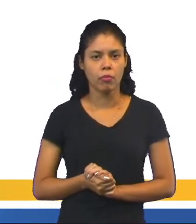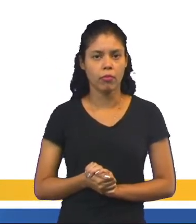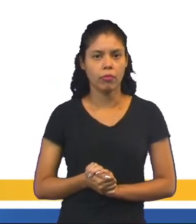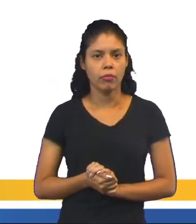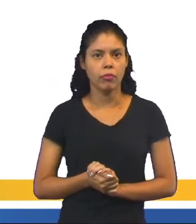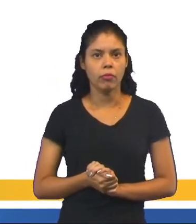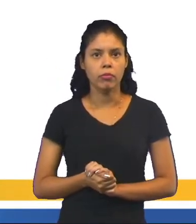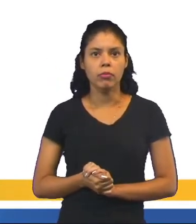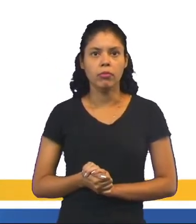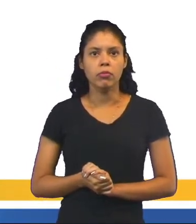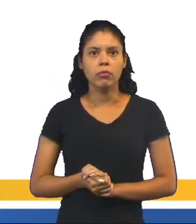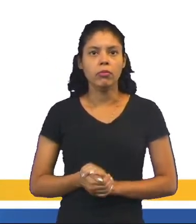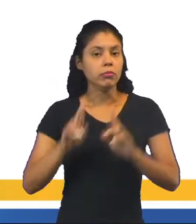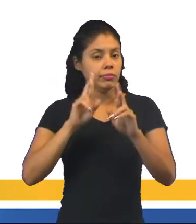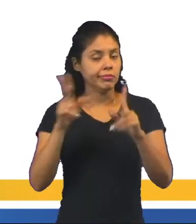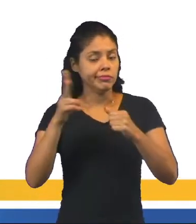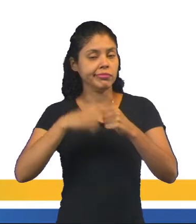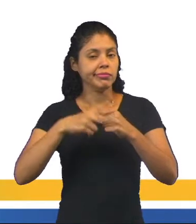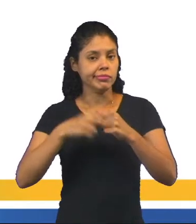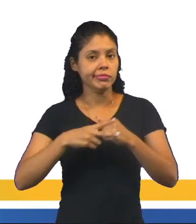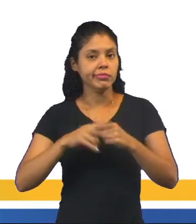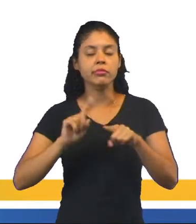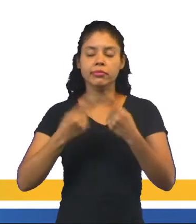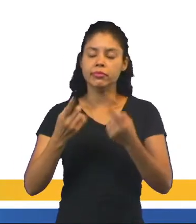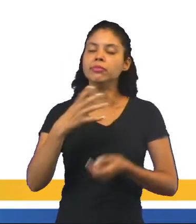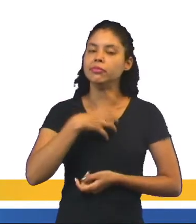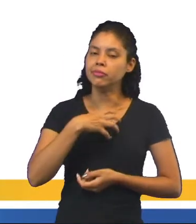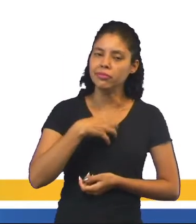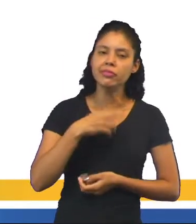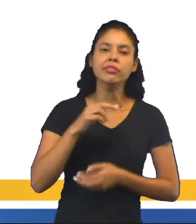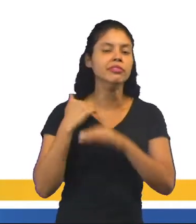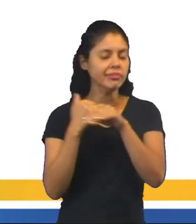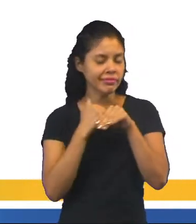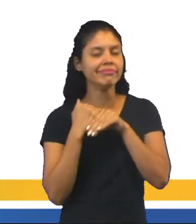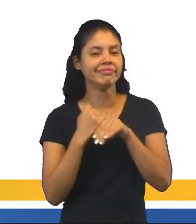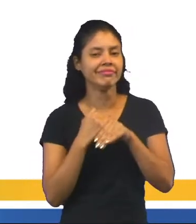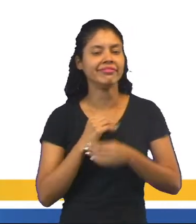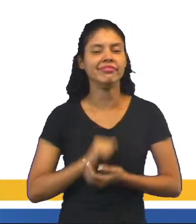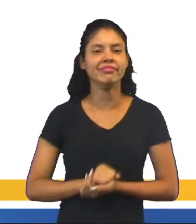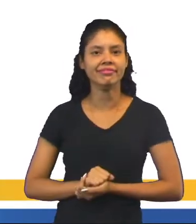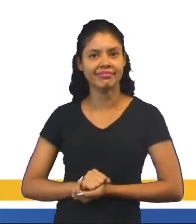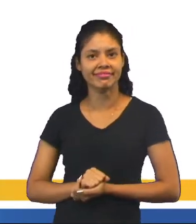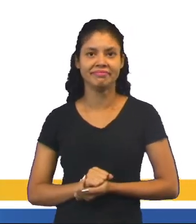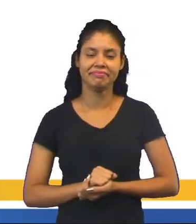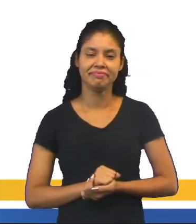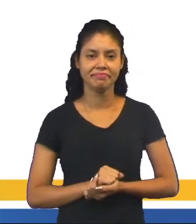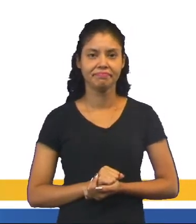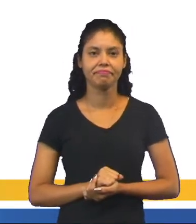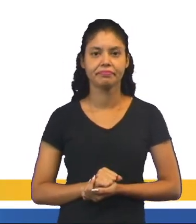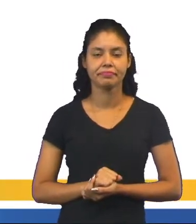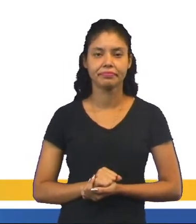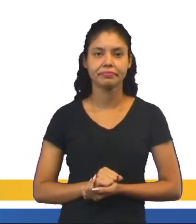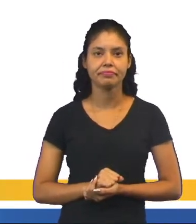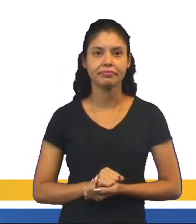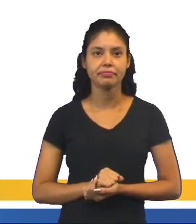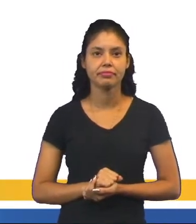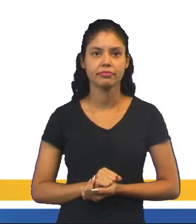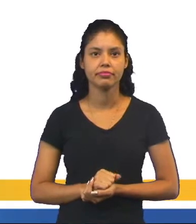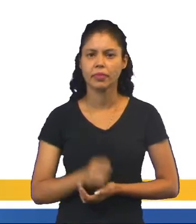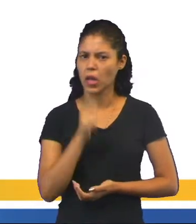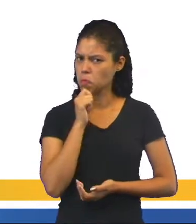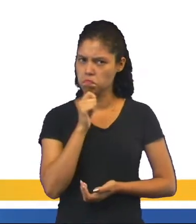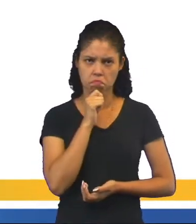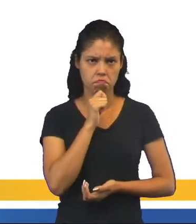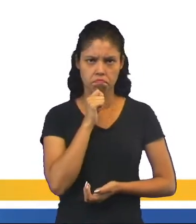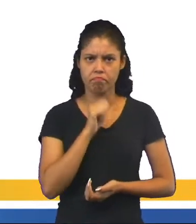perguntou. Tá? Verbos diferentes, embora tenha o mesmo sentido, né, perguntar, fazer uma pergunta aí. Ainda